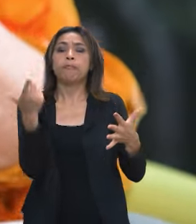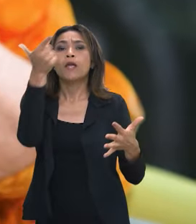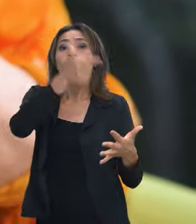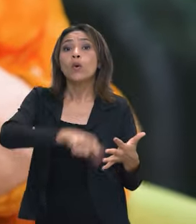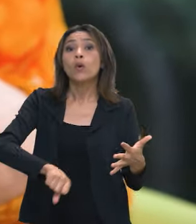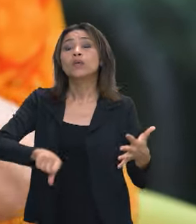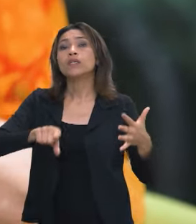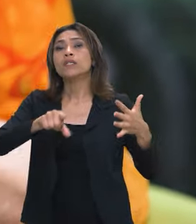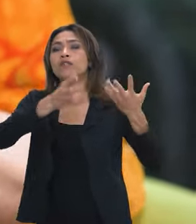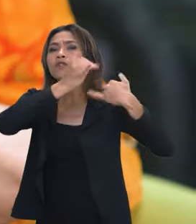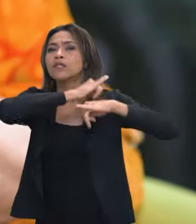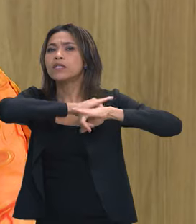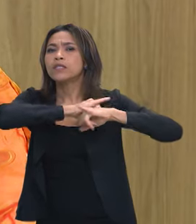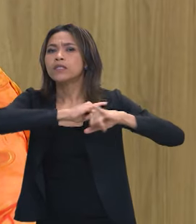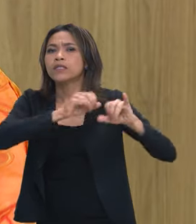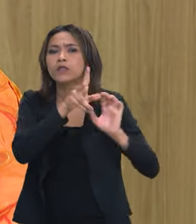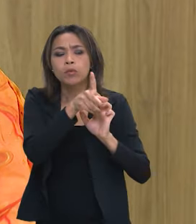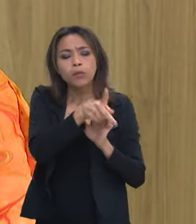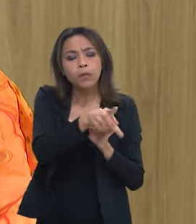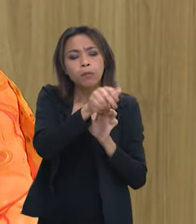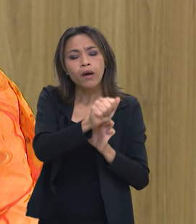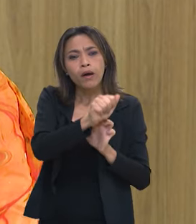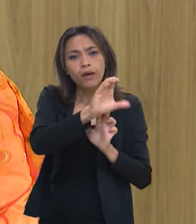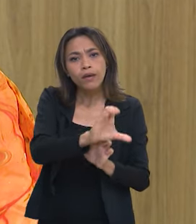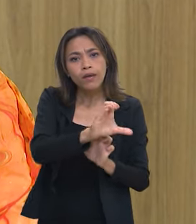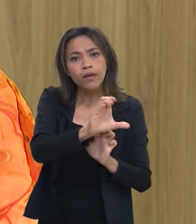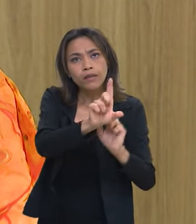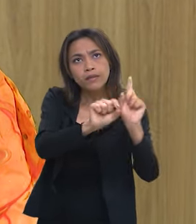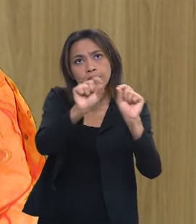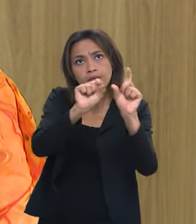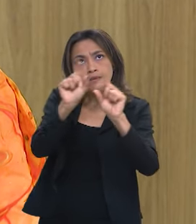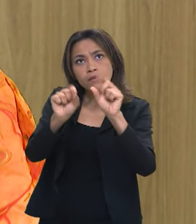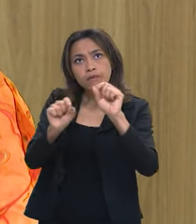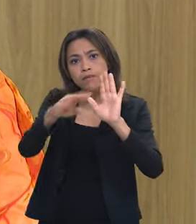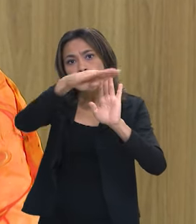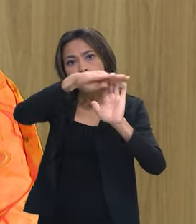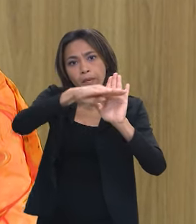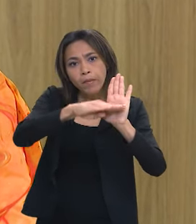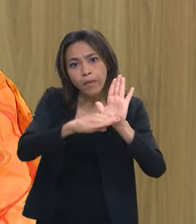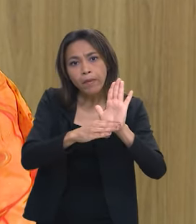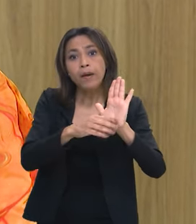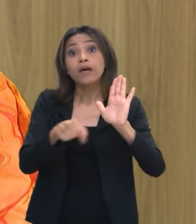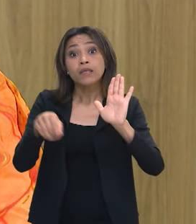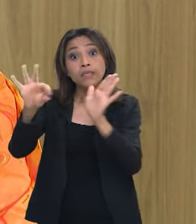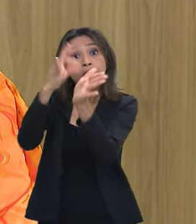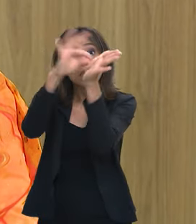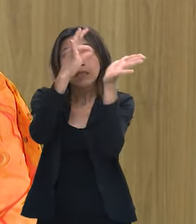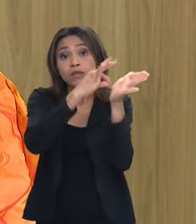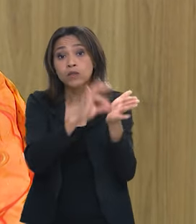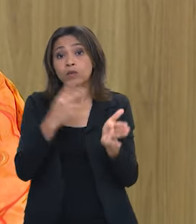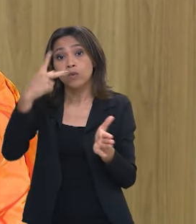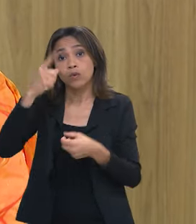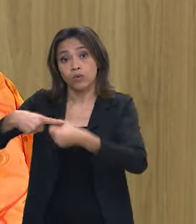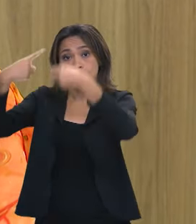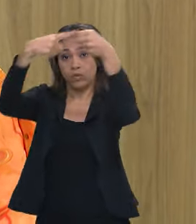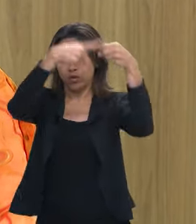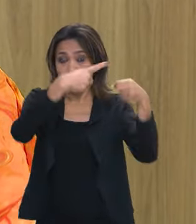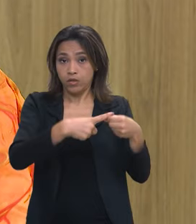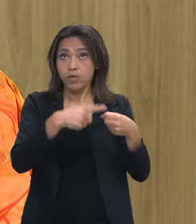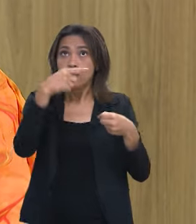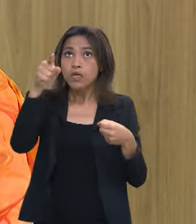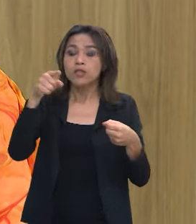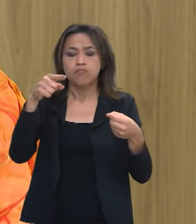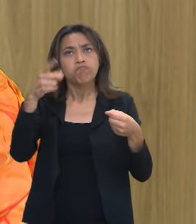a chamada que foi feita o chamado PAC seleção com demandas inscritas dos municípios